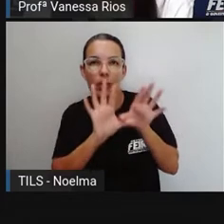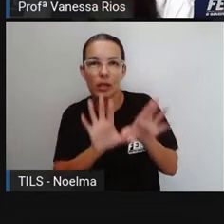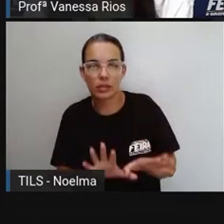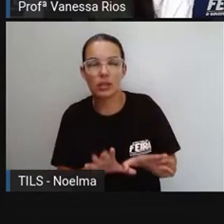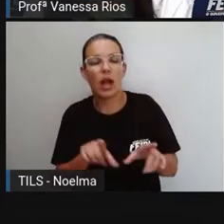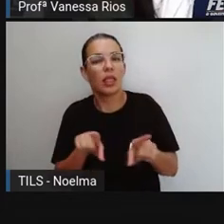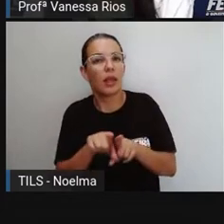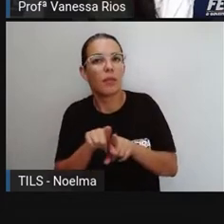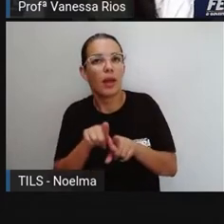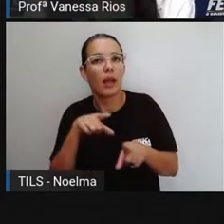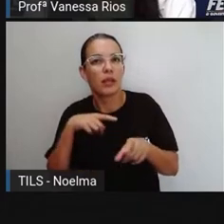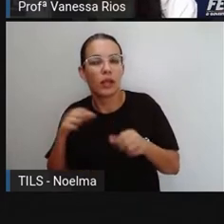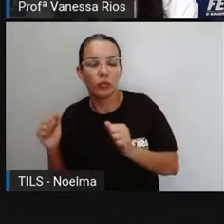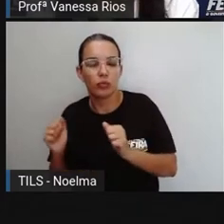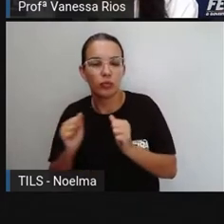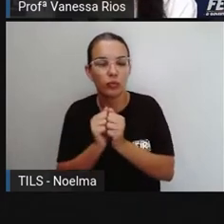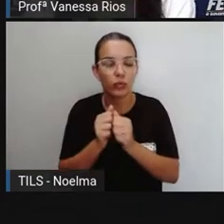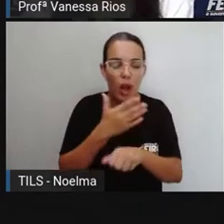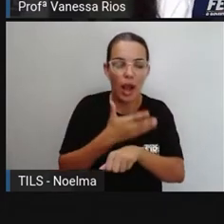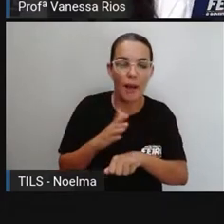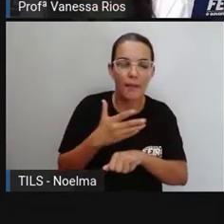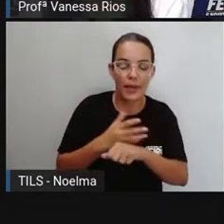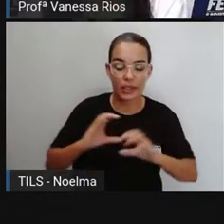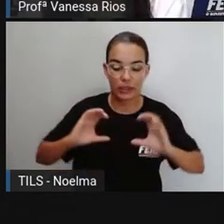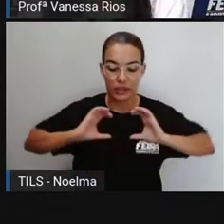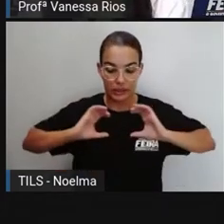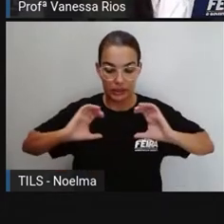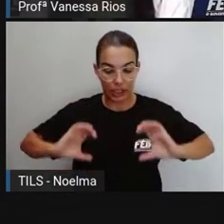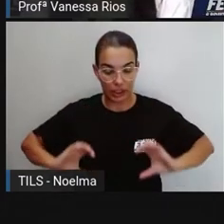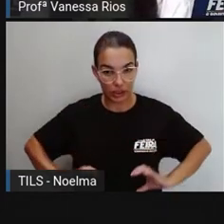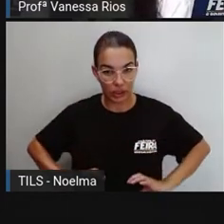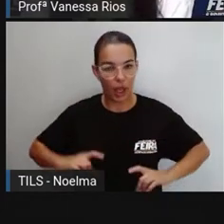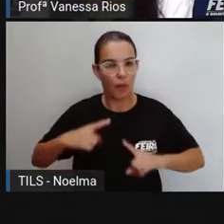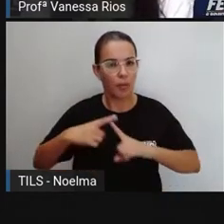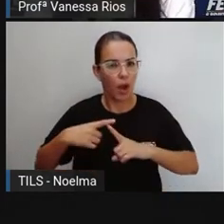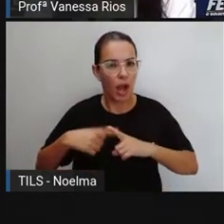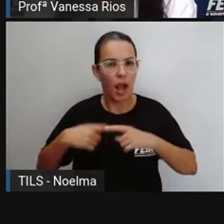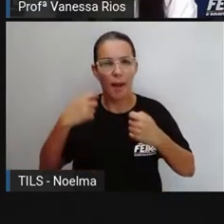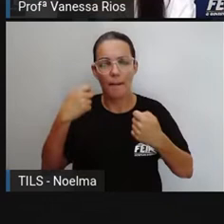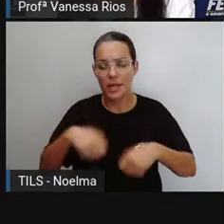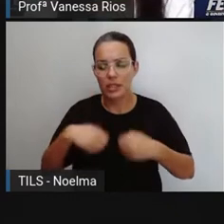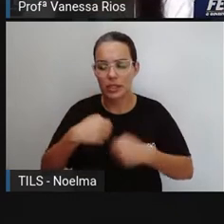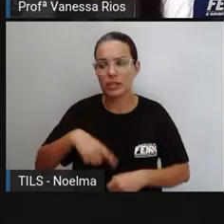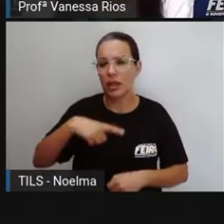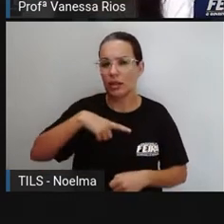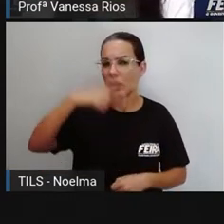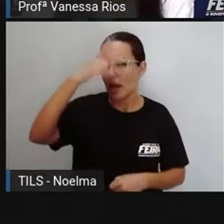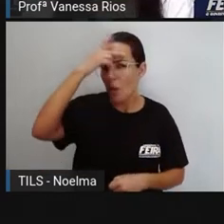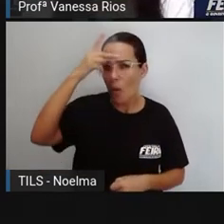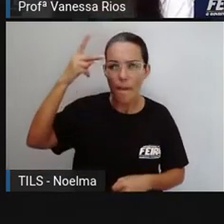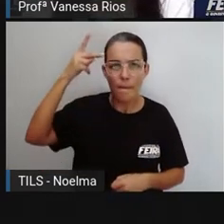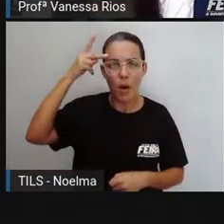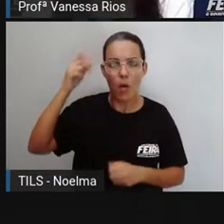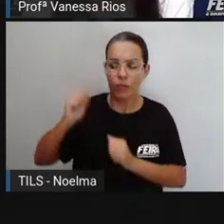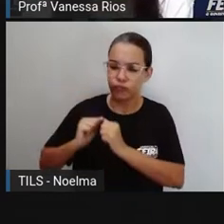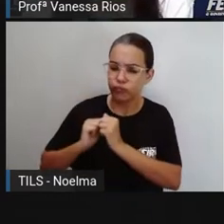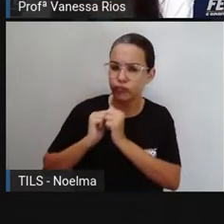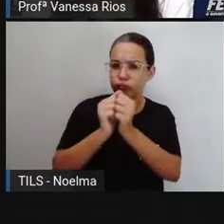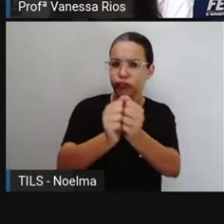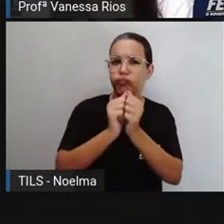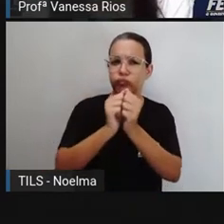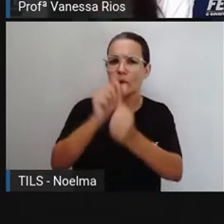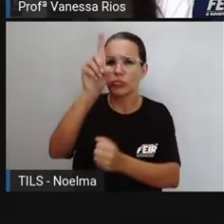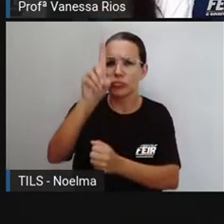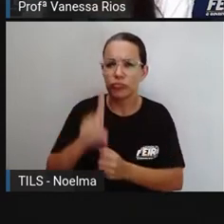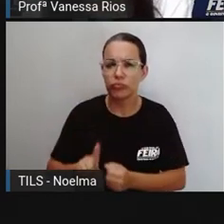cidadania, e entende aí que a participação do povo, que o direito de escolha, que o direito de